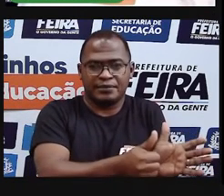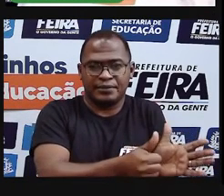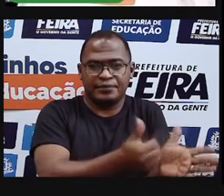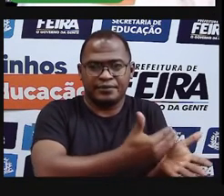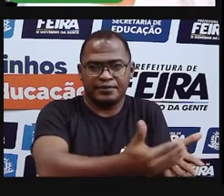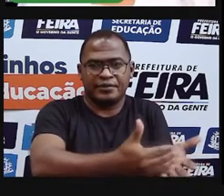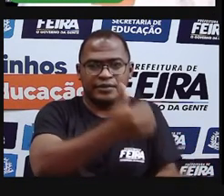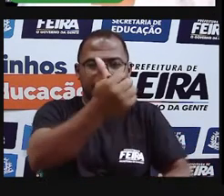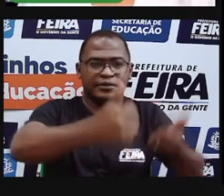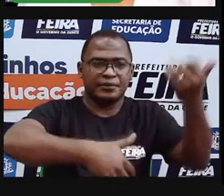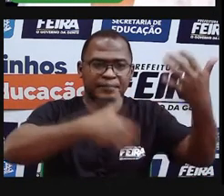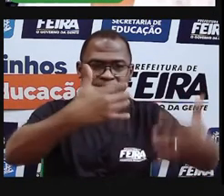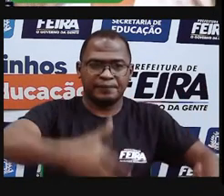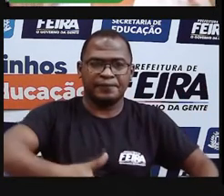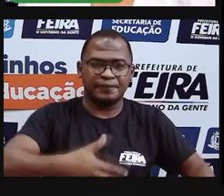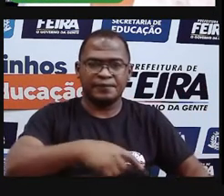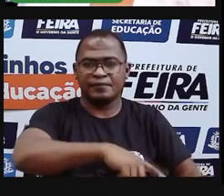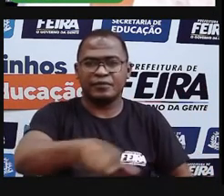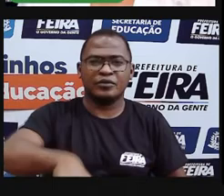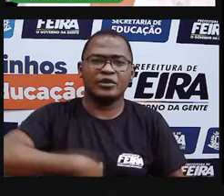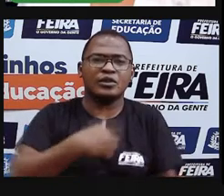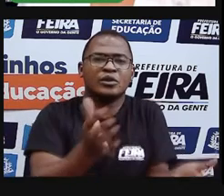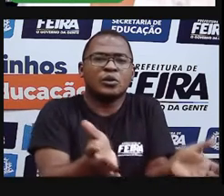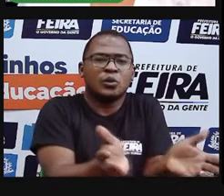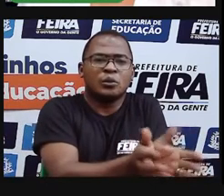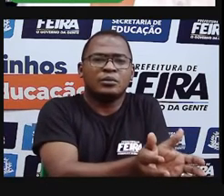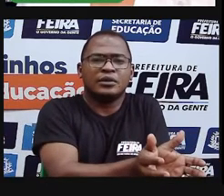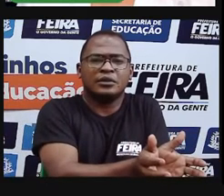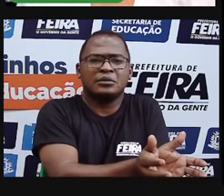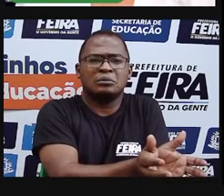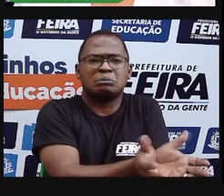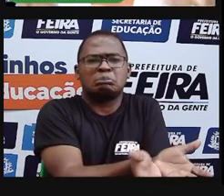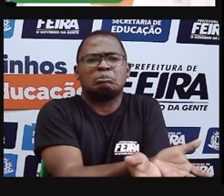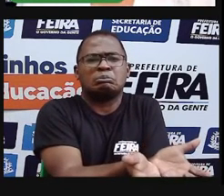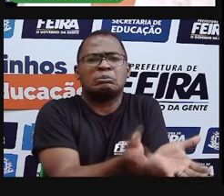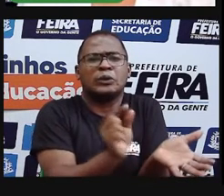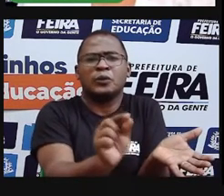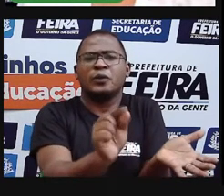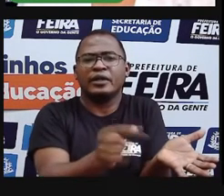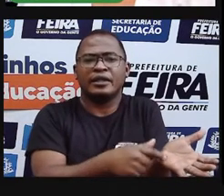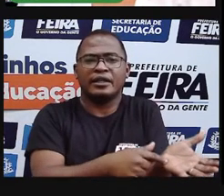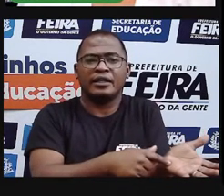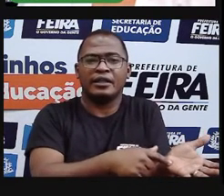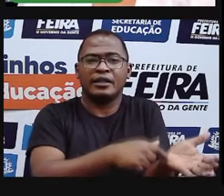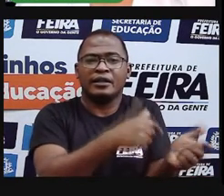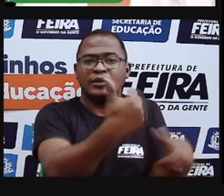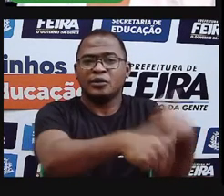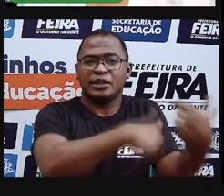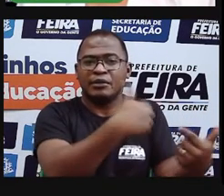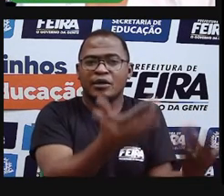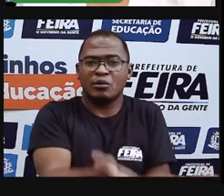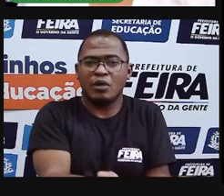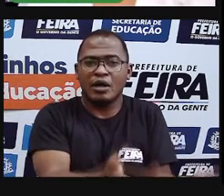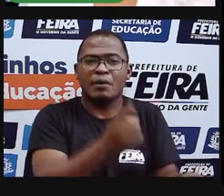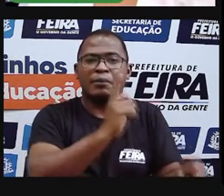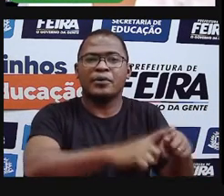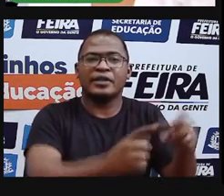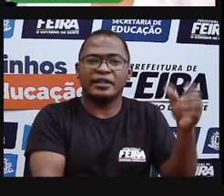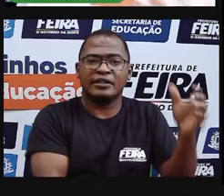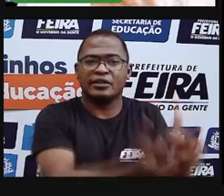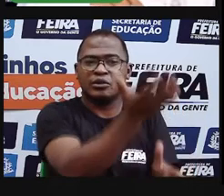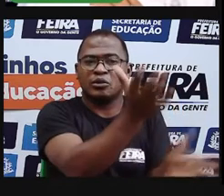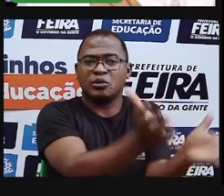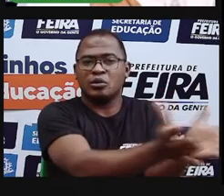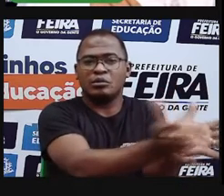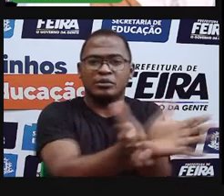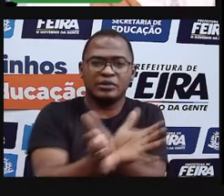dessa ideia de o que é comunidade, qual o papel de uma comunidade, por que existe comunidade